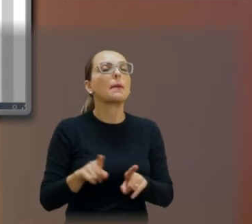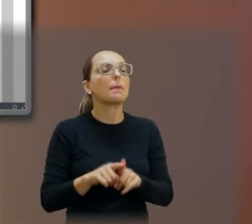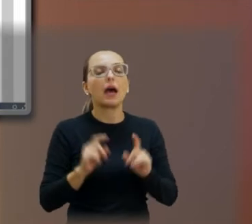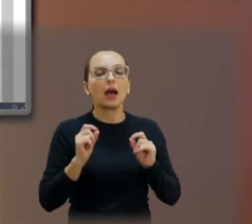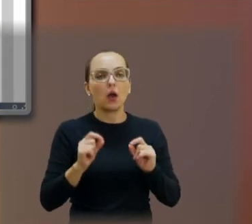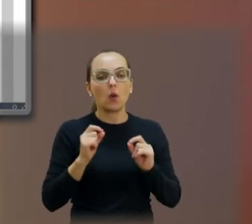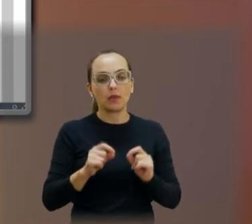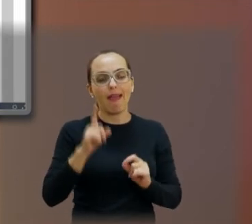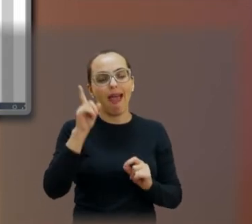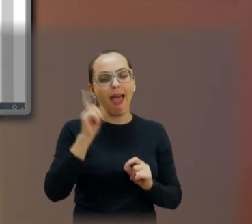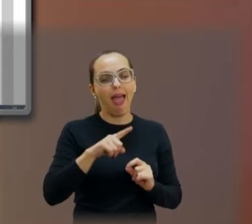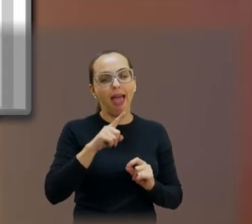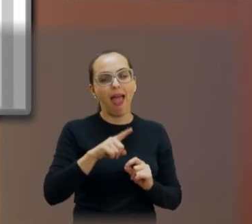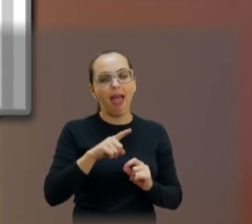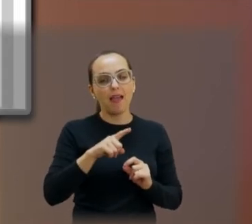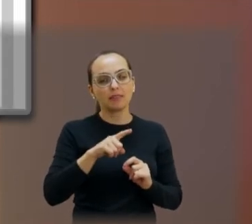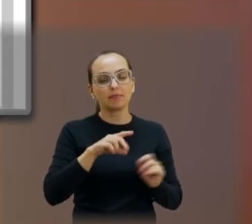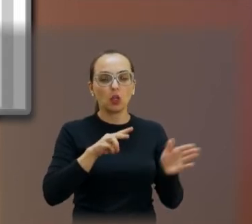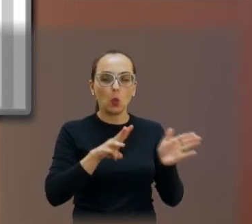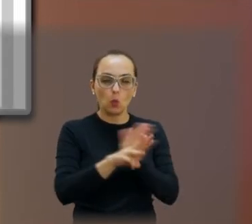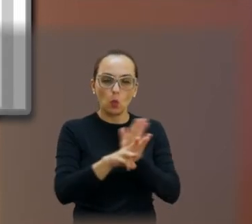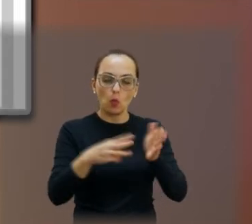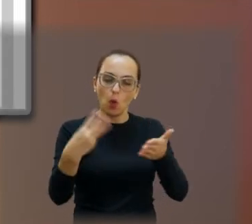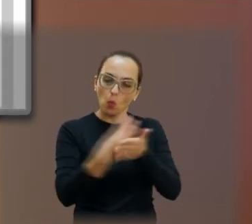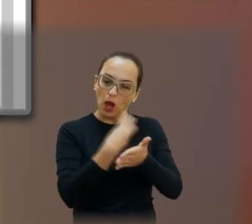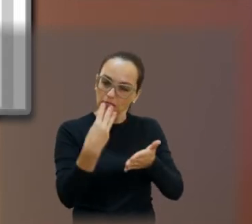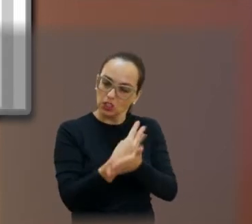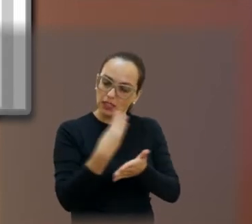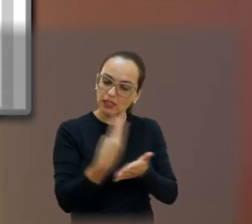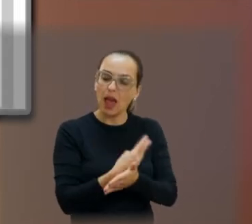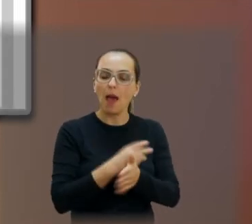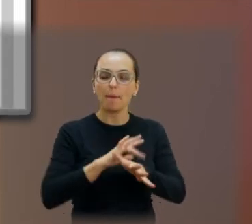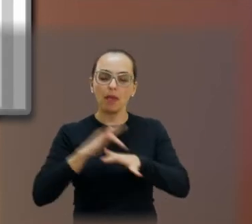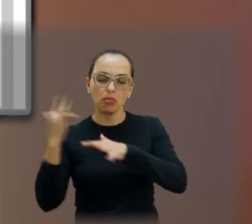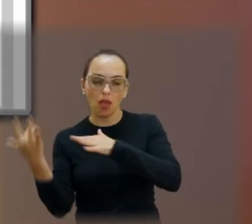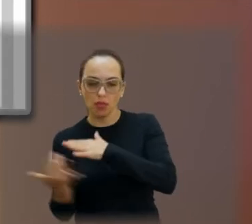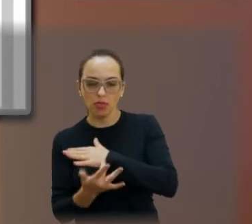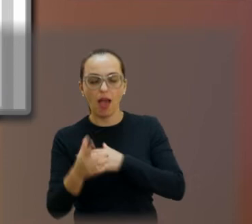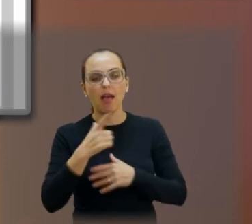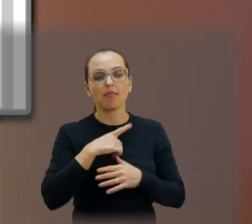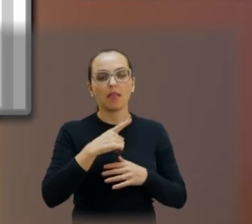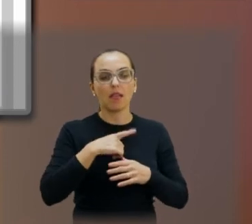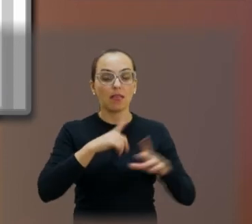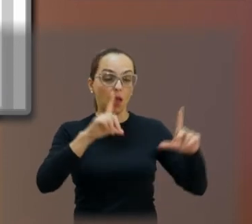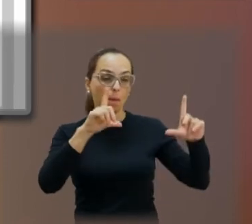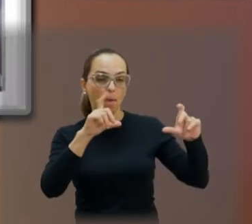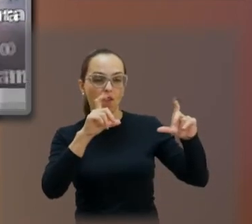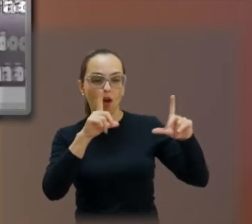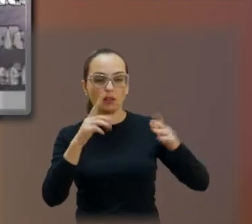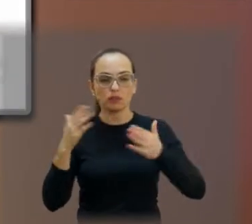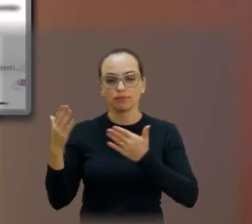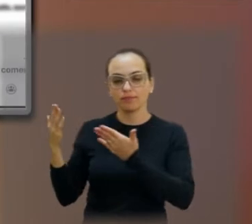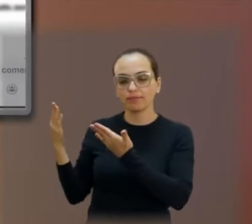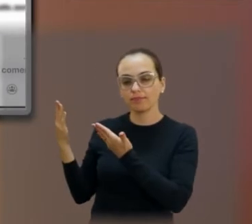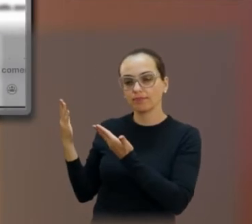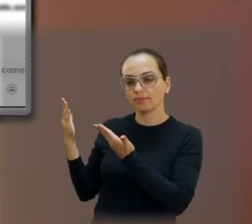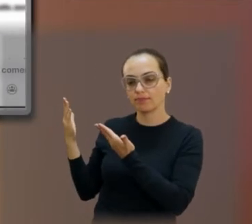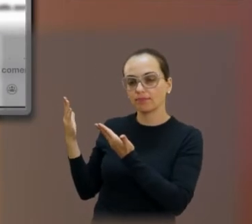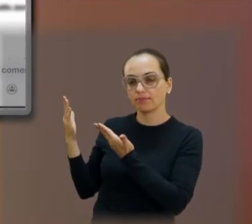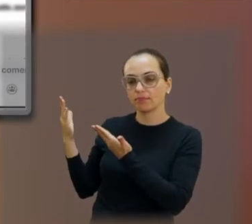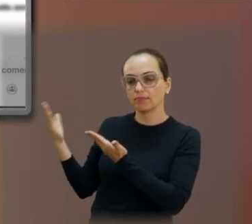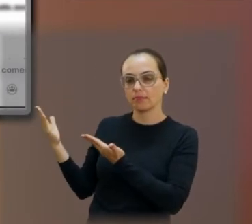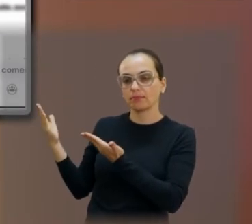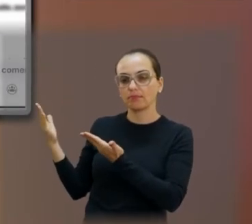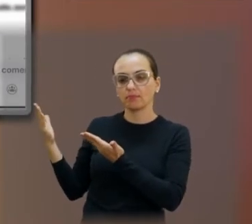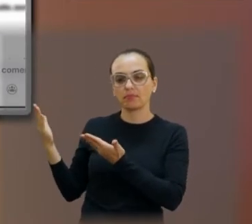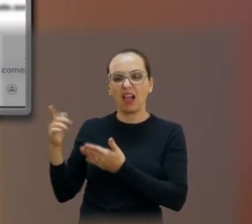fotos, seja pelo WhatsApp ou pelas redes sociais. Então, a primeira foto que nós colocamos aí, peço para dar um clique, por favor, é uma sátira de